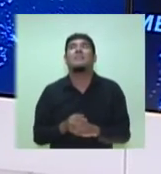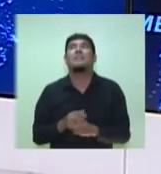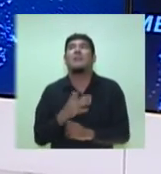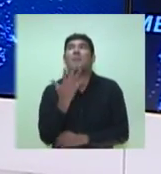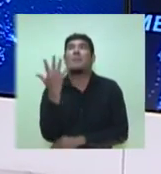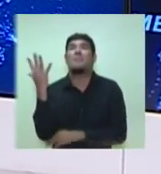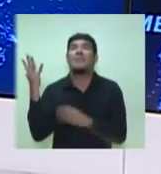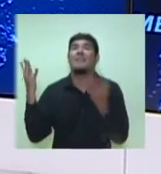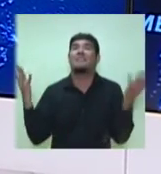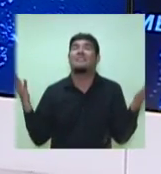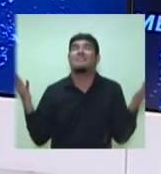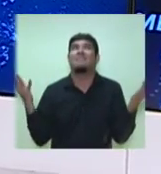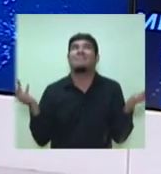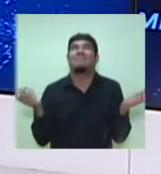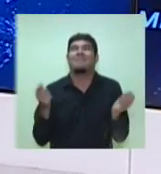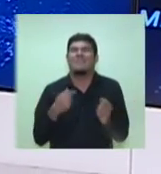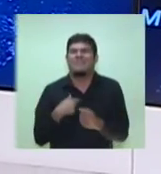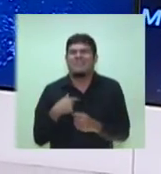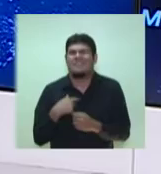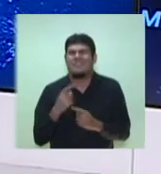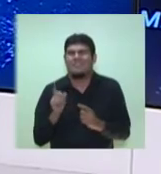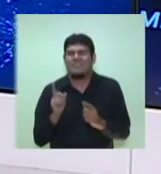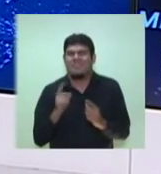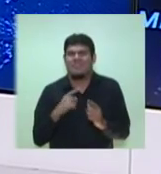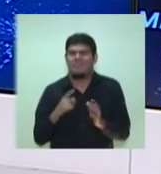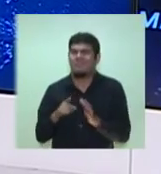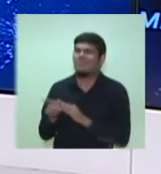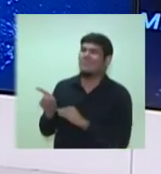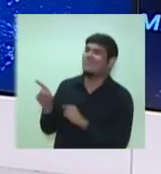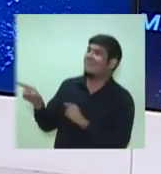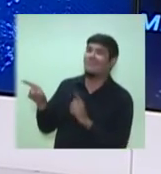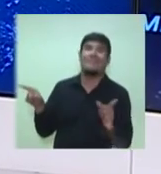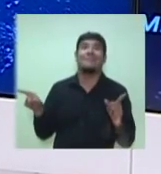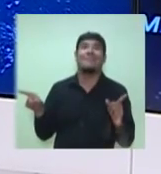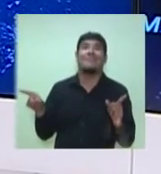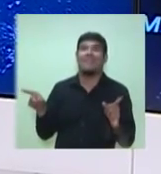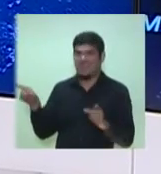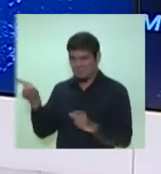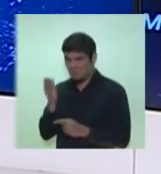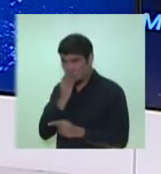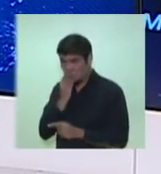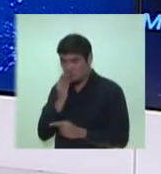tem como deixar de fazer isso. Para que candidato? É, para o candidato Arthur Neto.